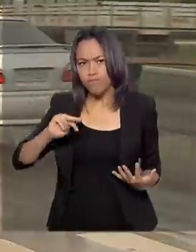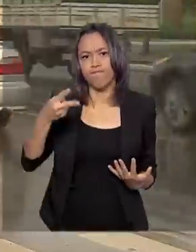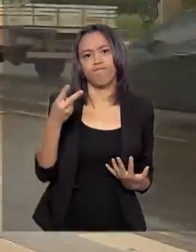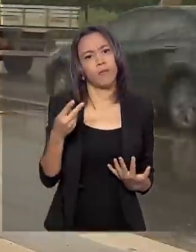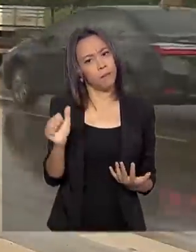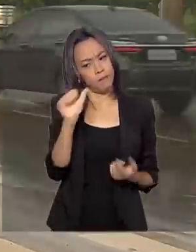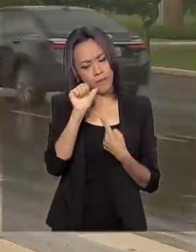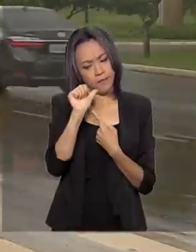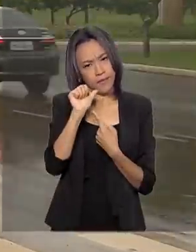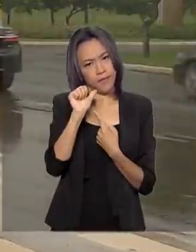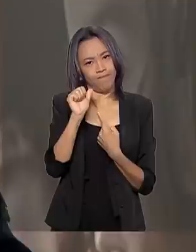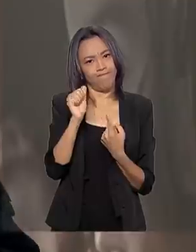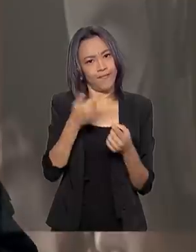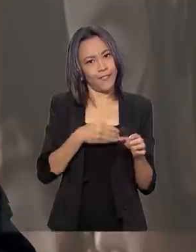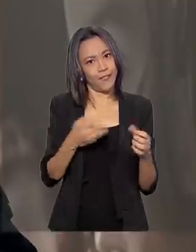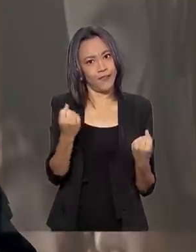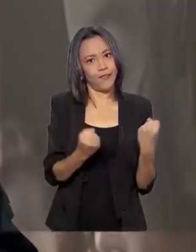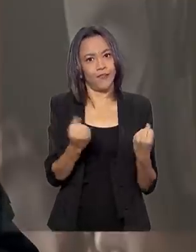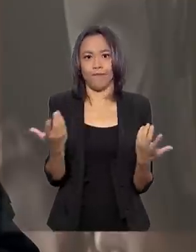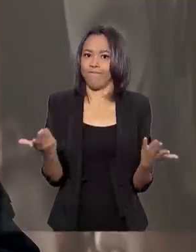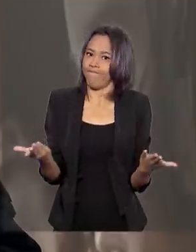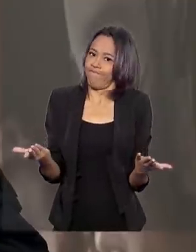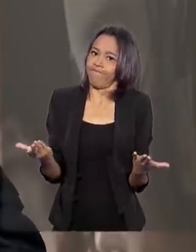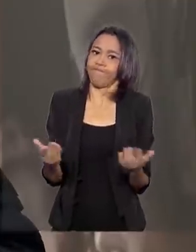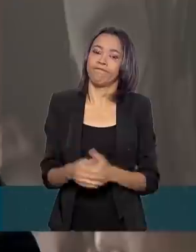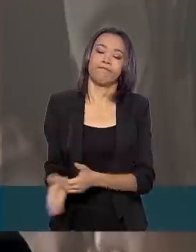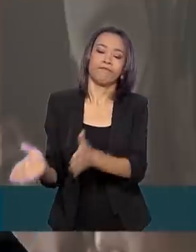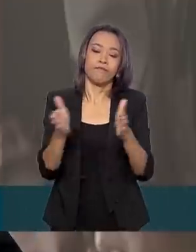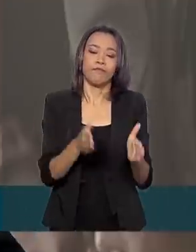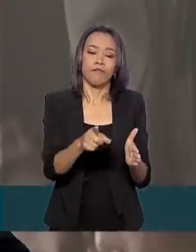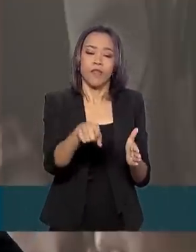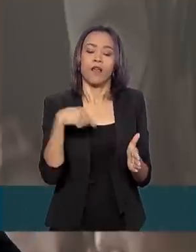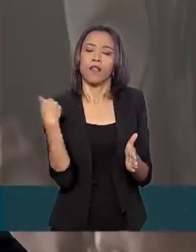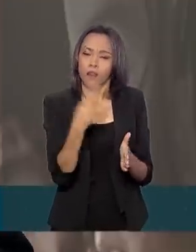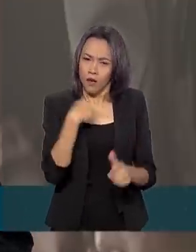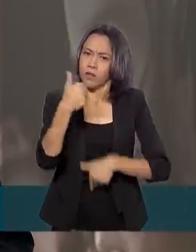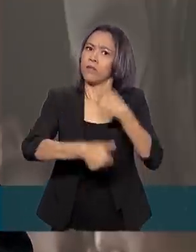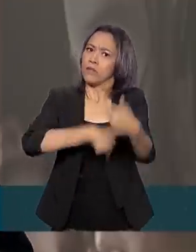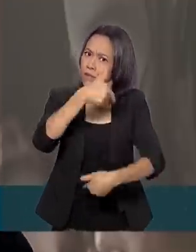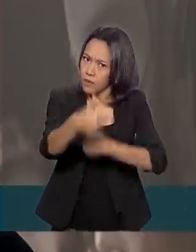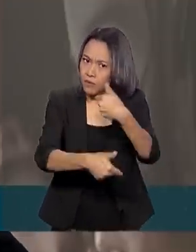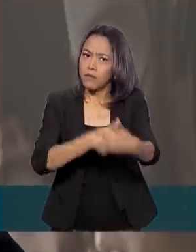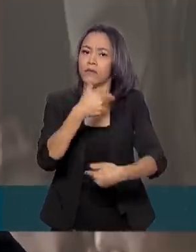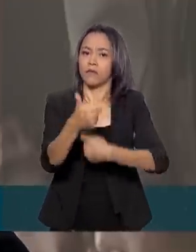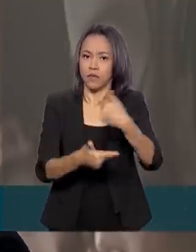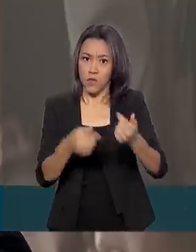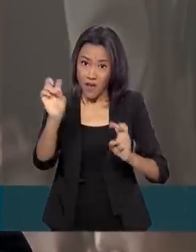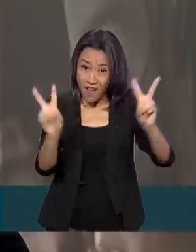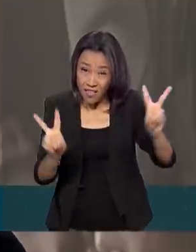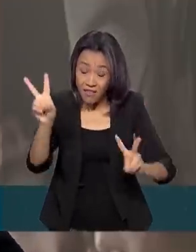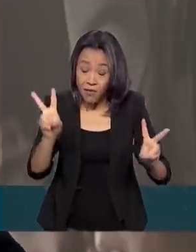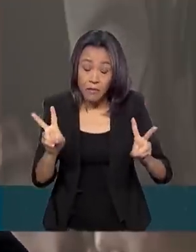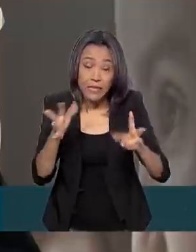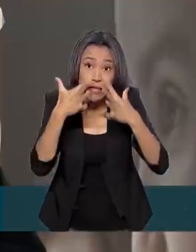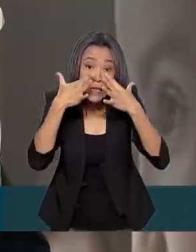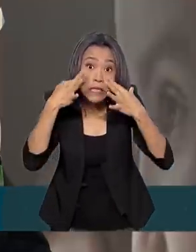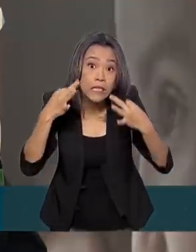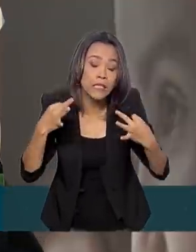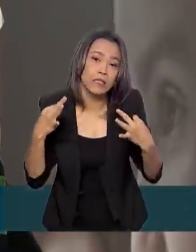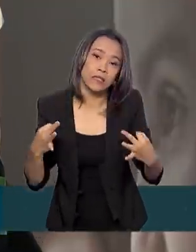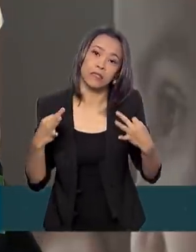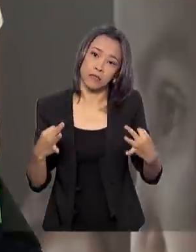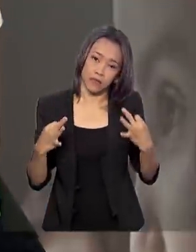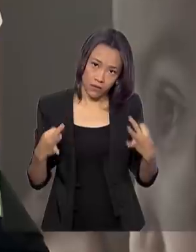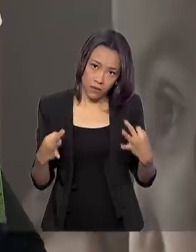é bebida e direção. Nós temos esse trabalho contínuo e o carnaval merece uma atenção ainda maior. E a